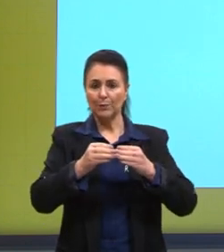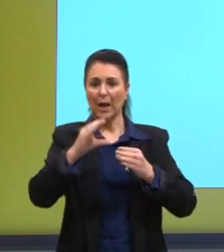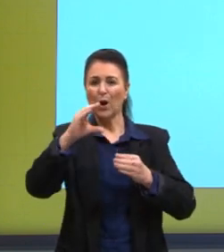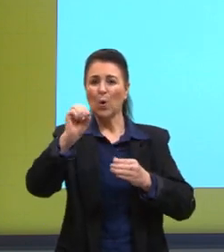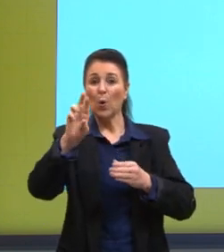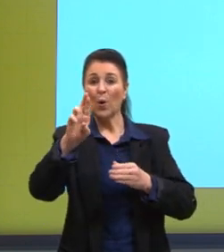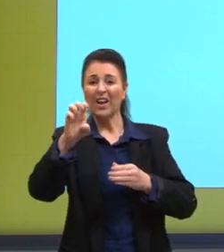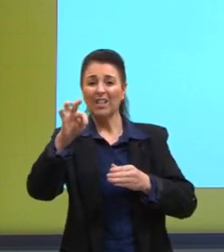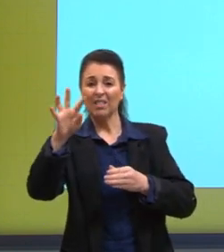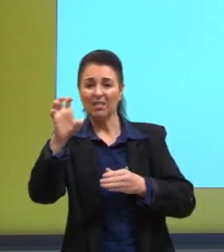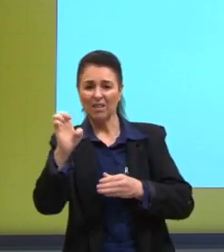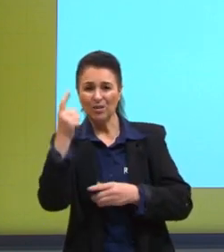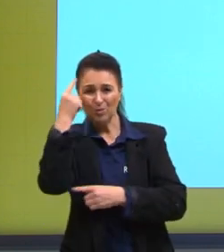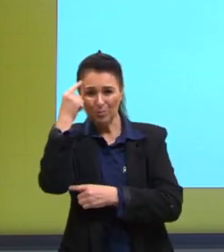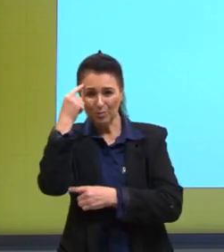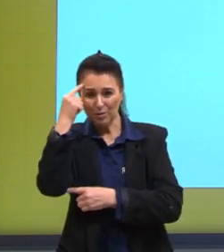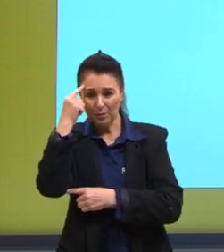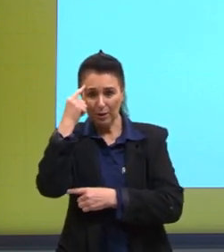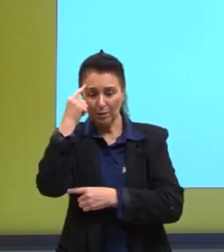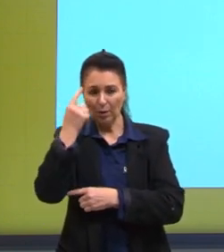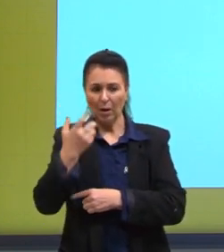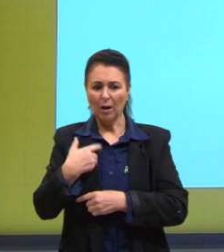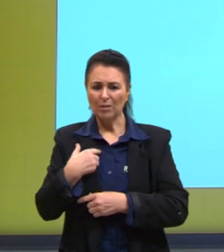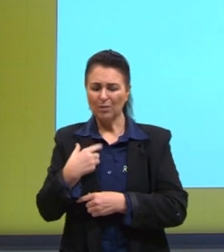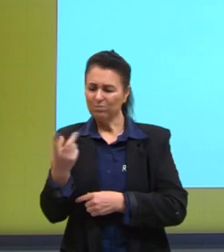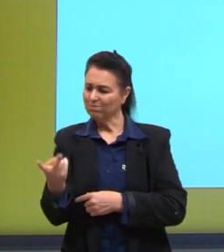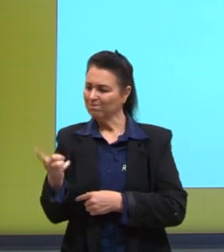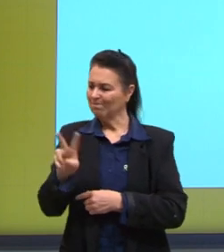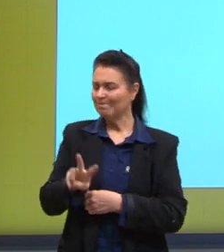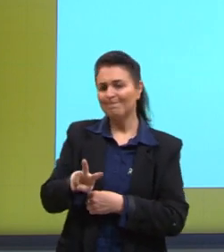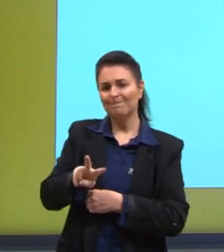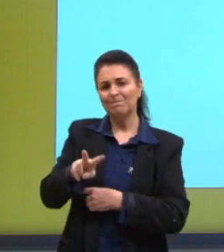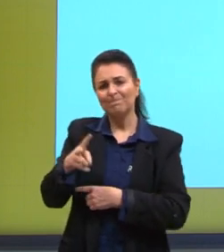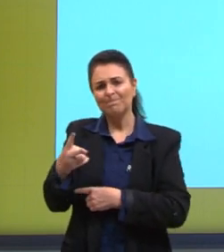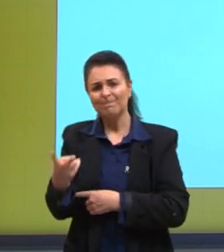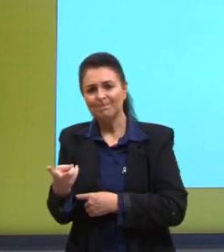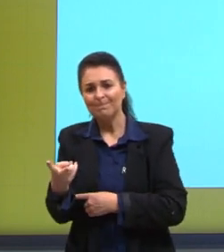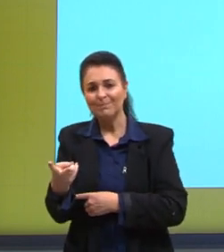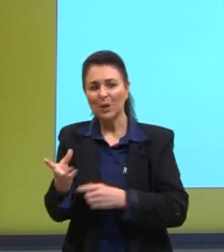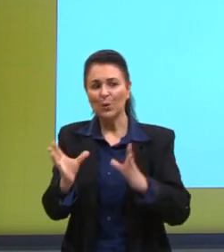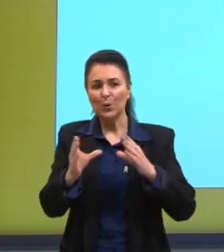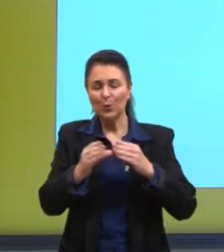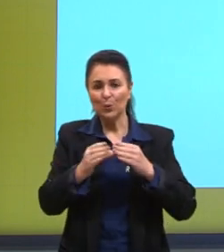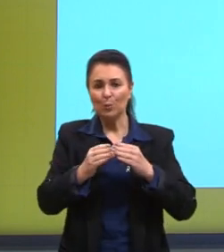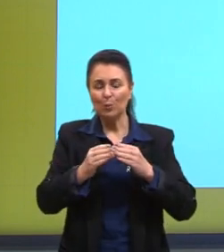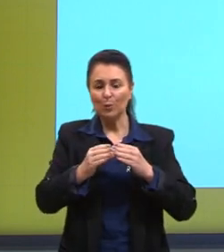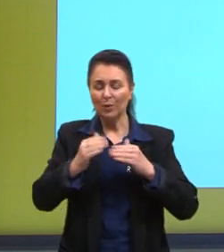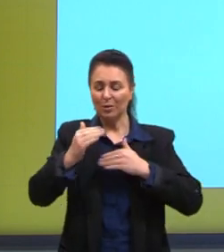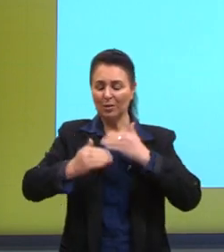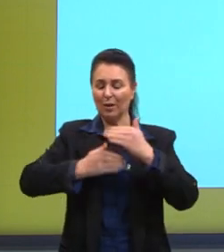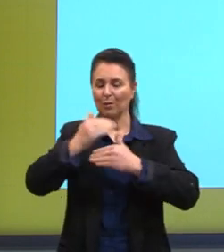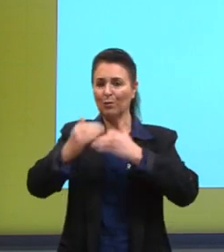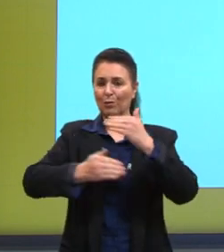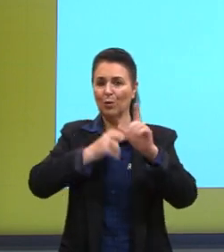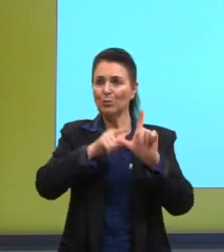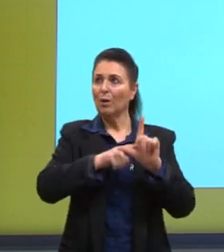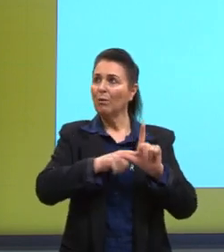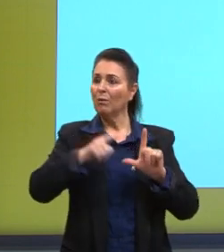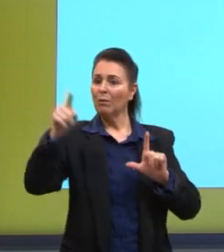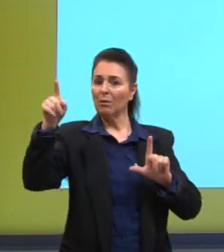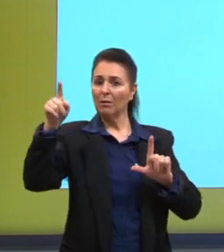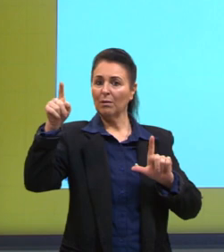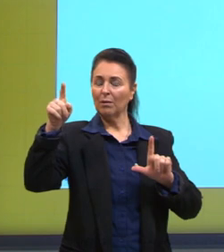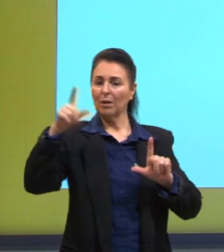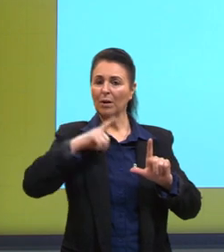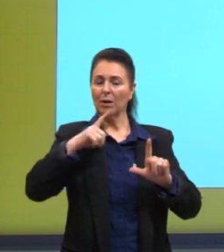da diversidade vão se contrapor à corrente evolucionista. Nós temos essa primeira do